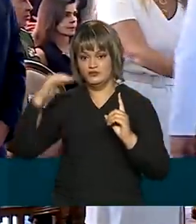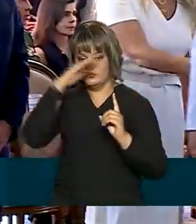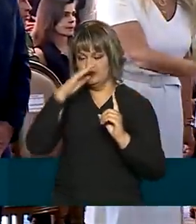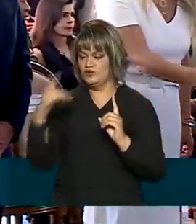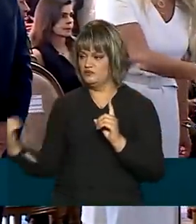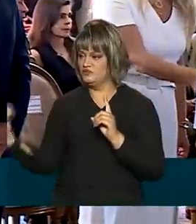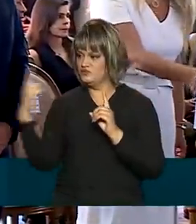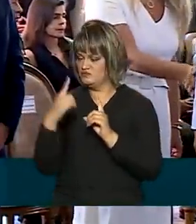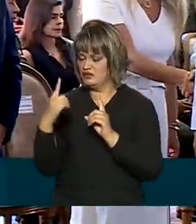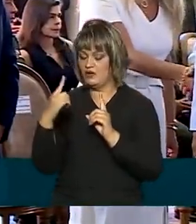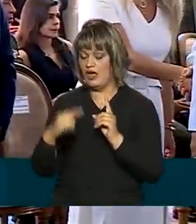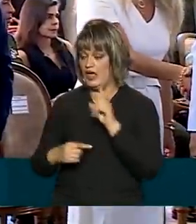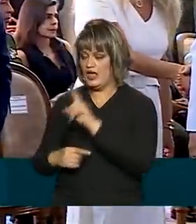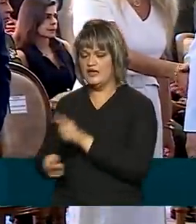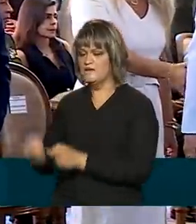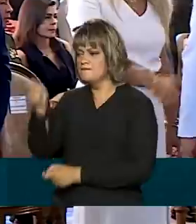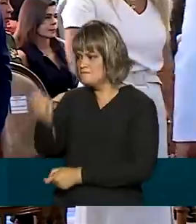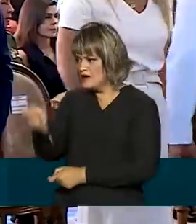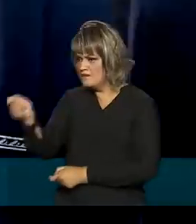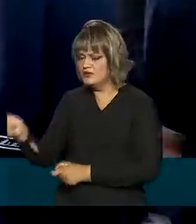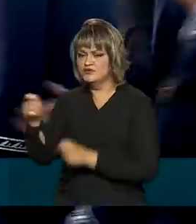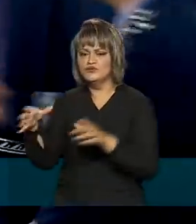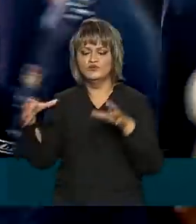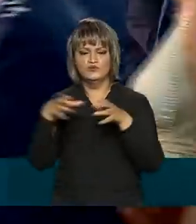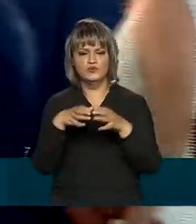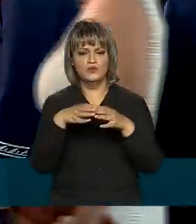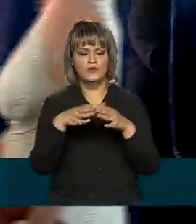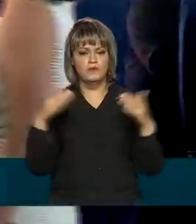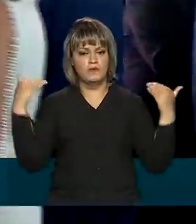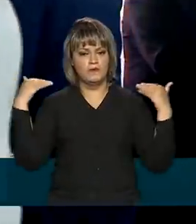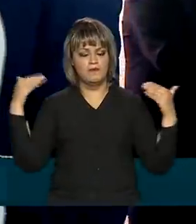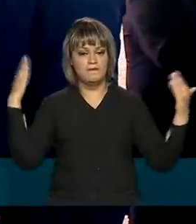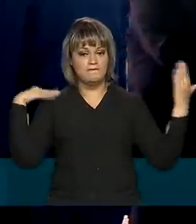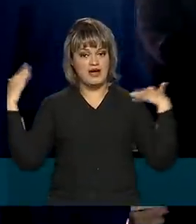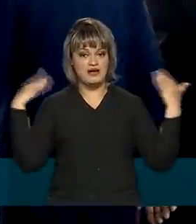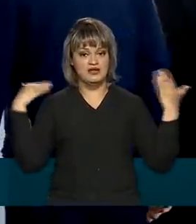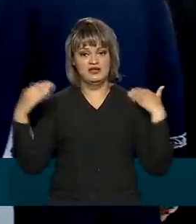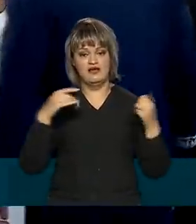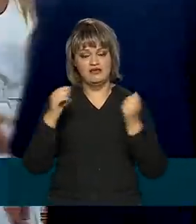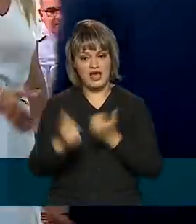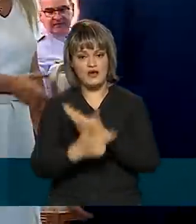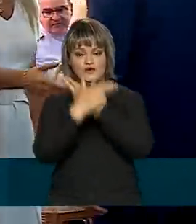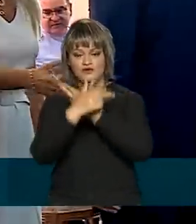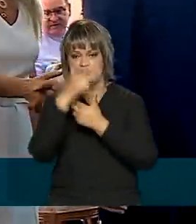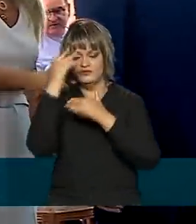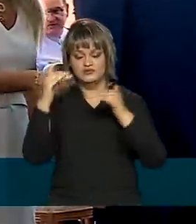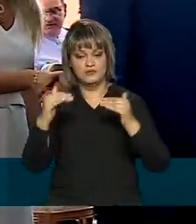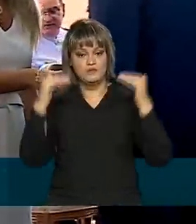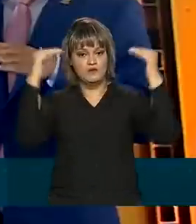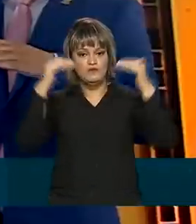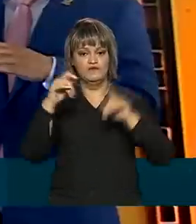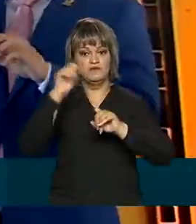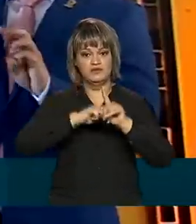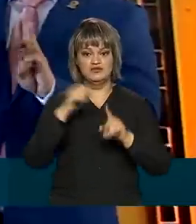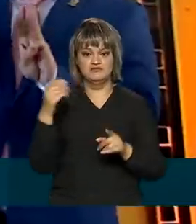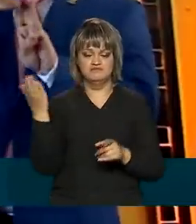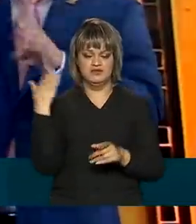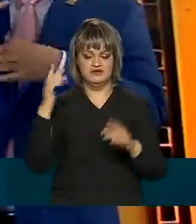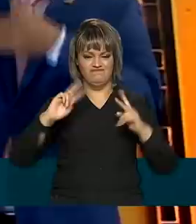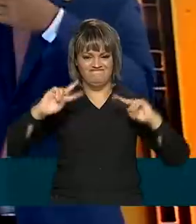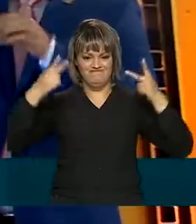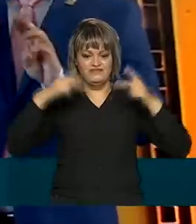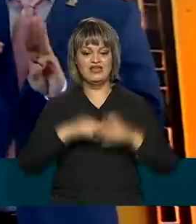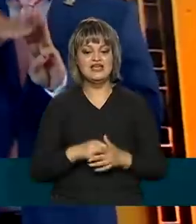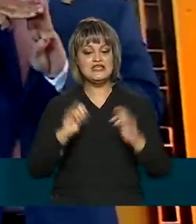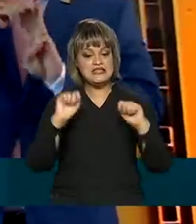Bolsonaro prestigiou oficiais da Marinha e da Aeronáutica promovidos de posto no mês passado e defendeu